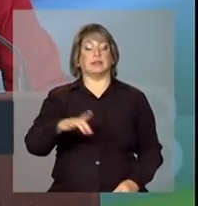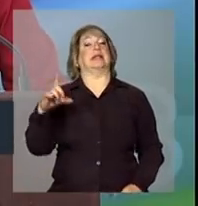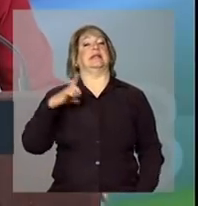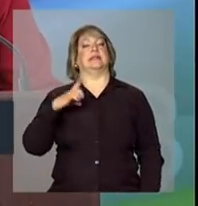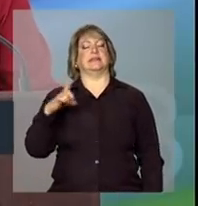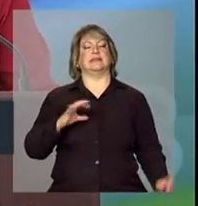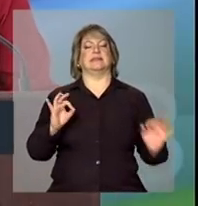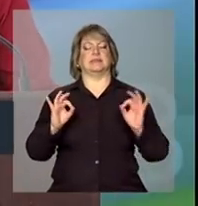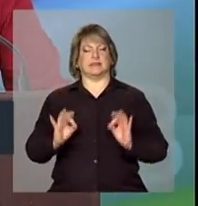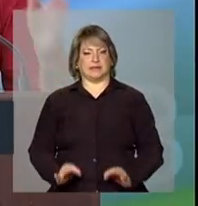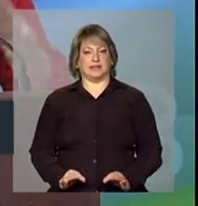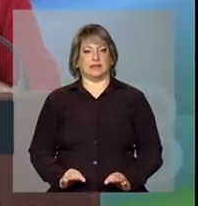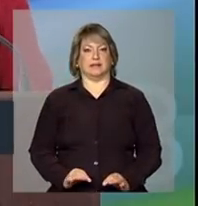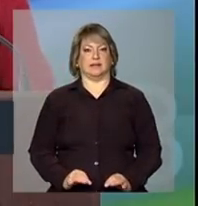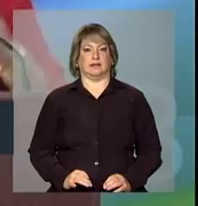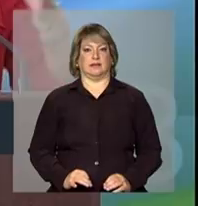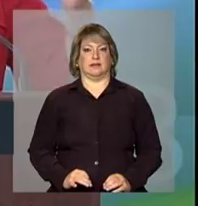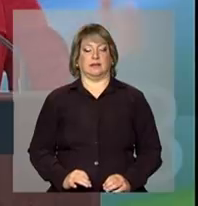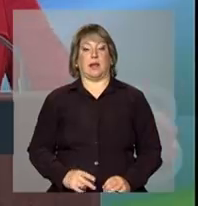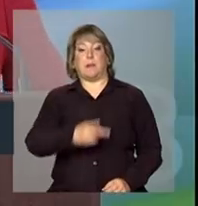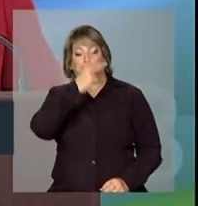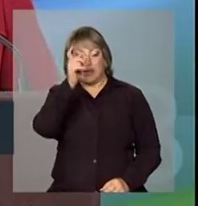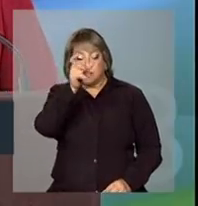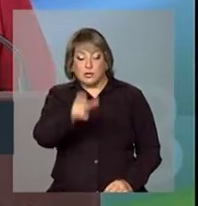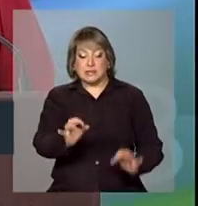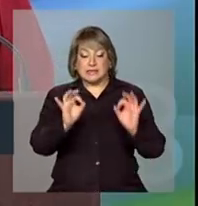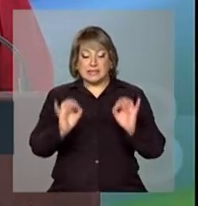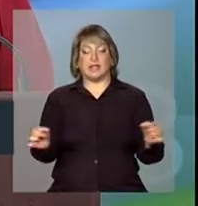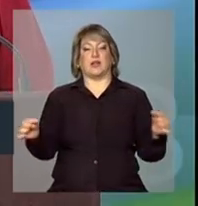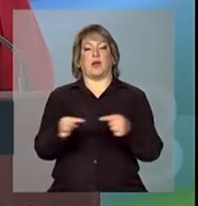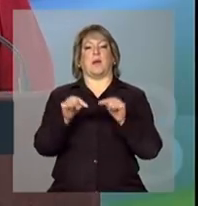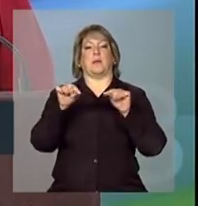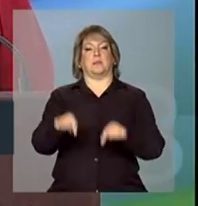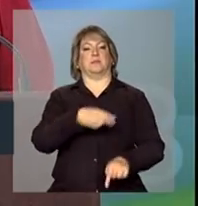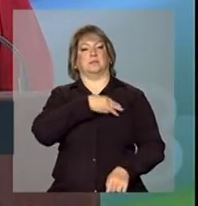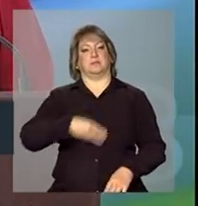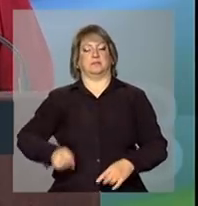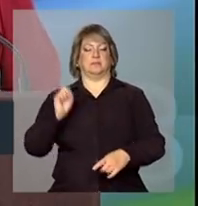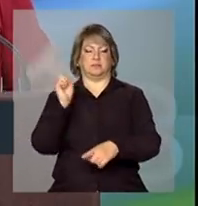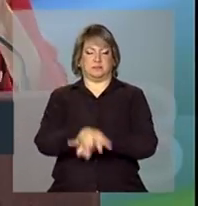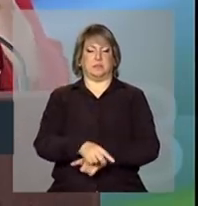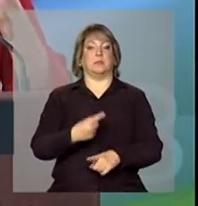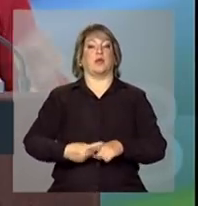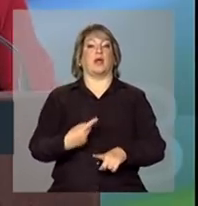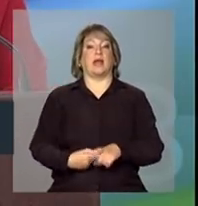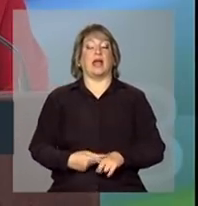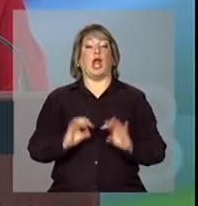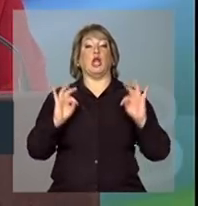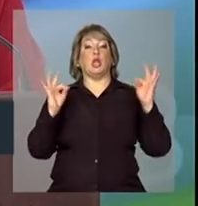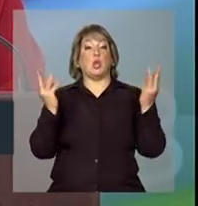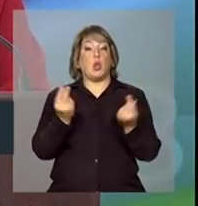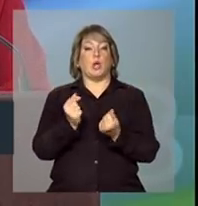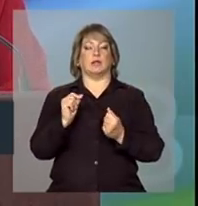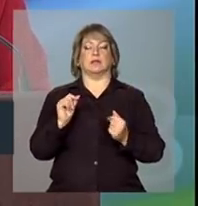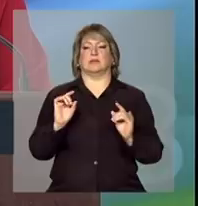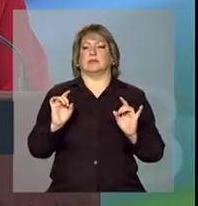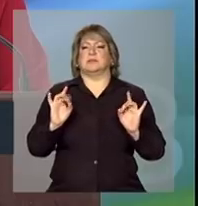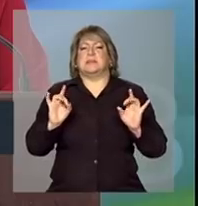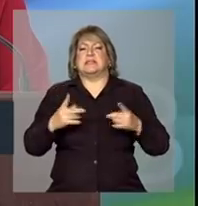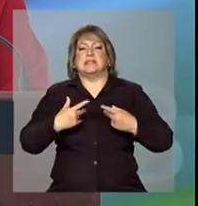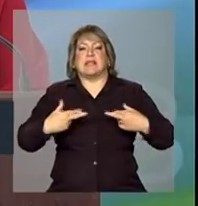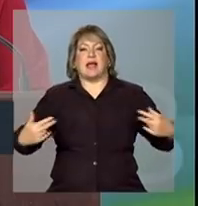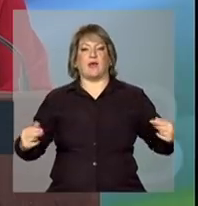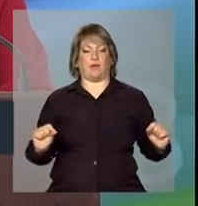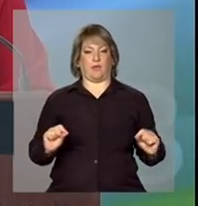certeza que a pessoa certa está no lugar certo, porque todas as qualidades do